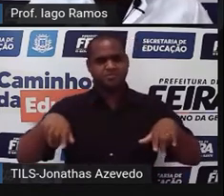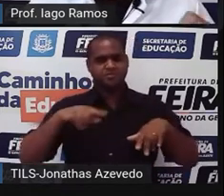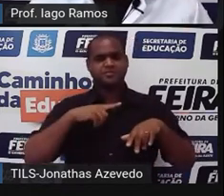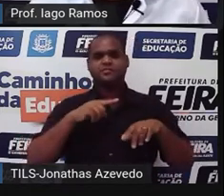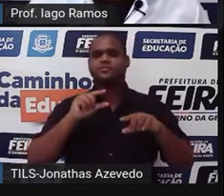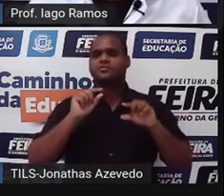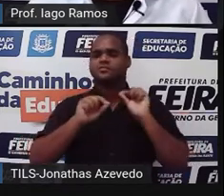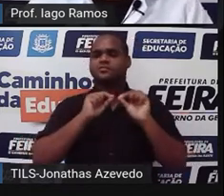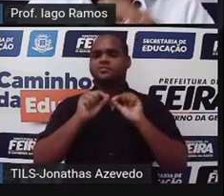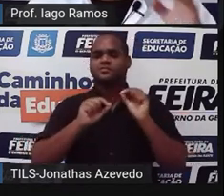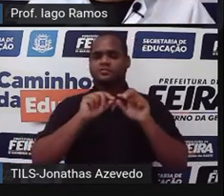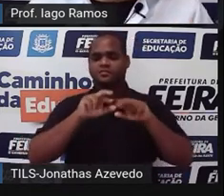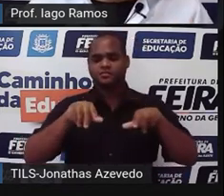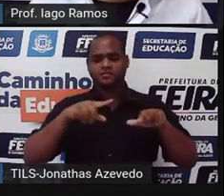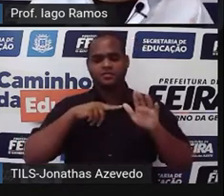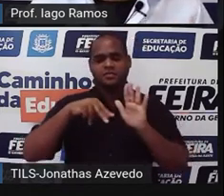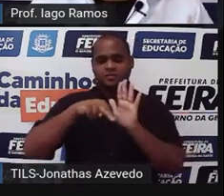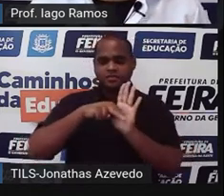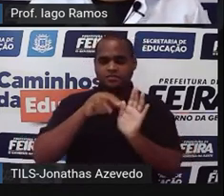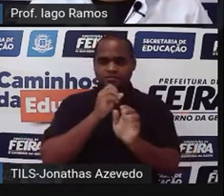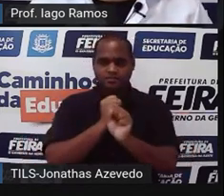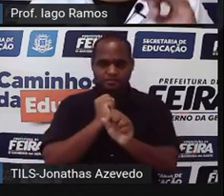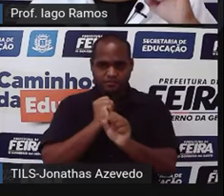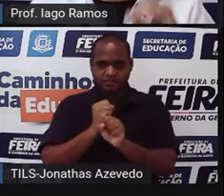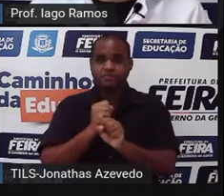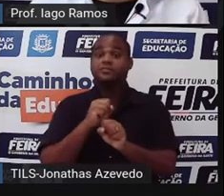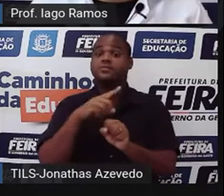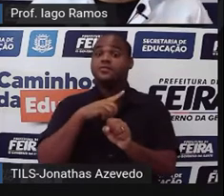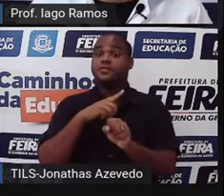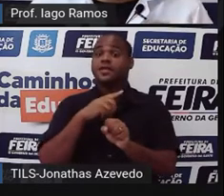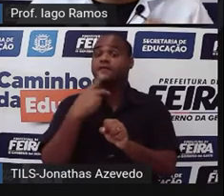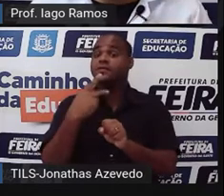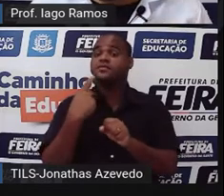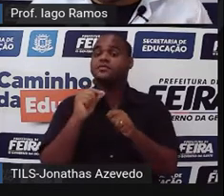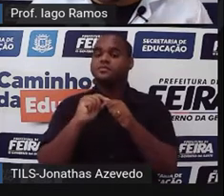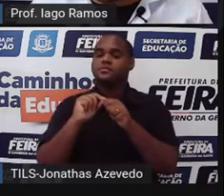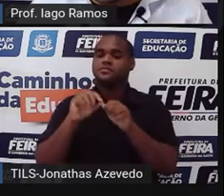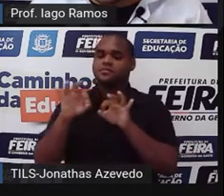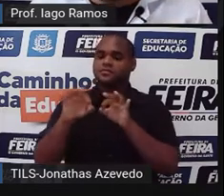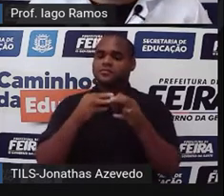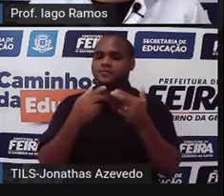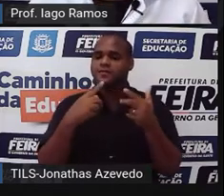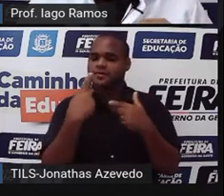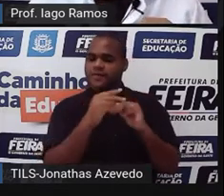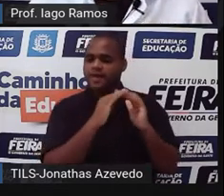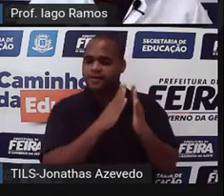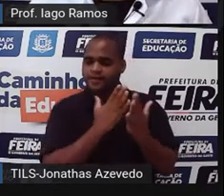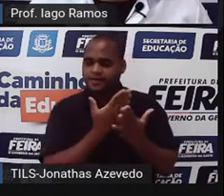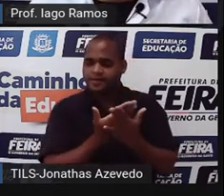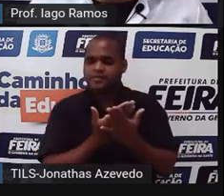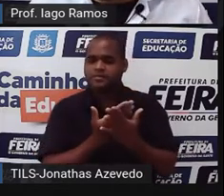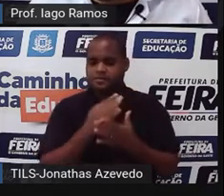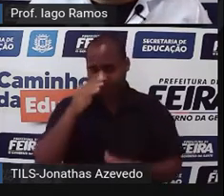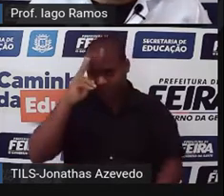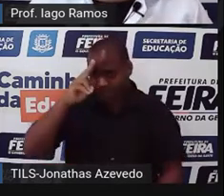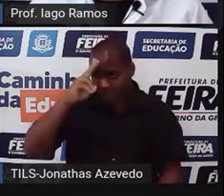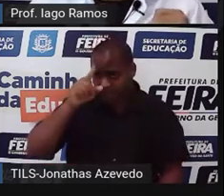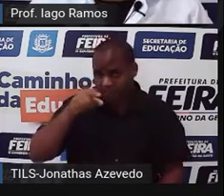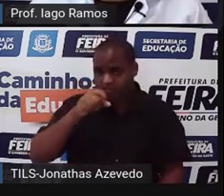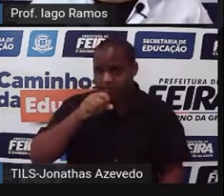qual foi a sua nota nessa última atividade de matemática que você fez na sua escola? Você lembra?